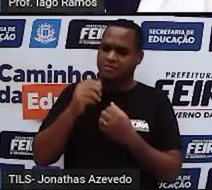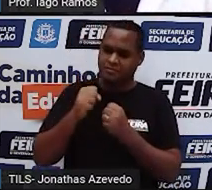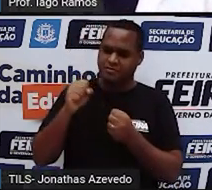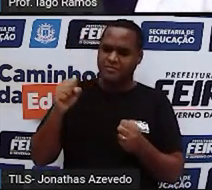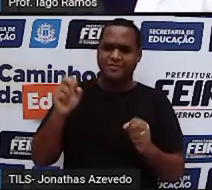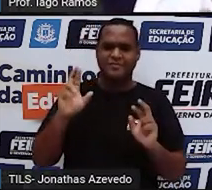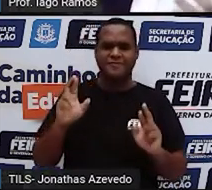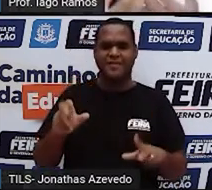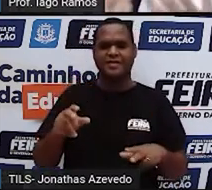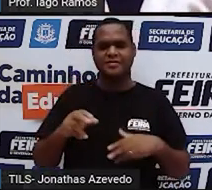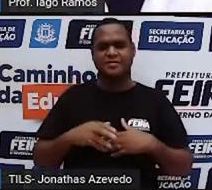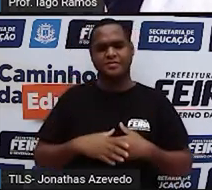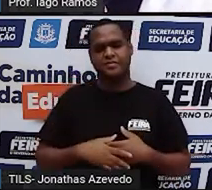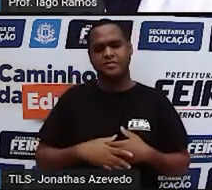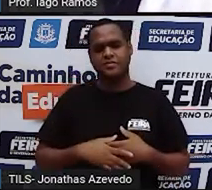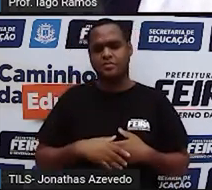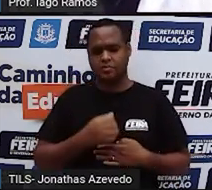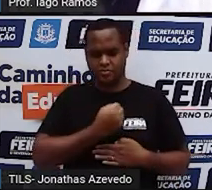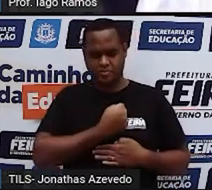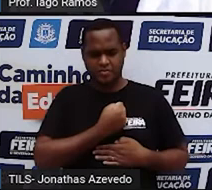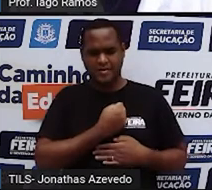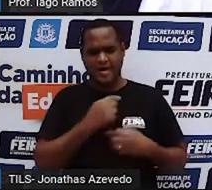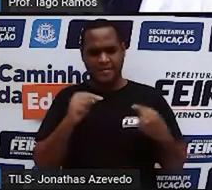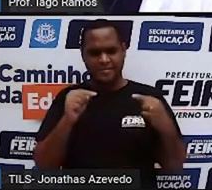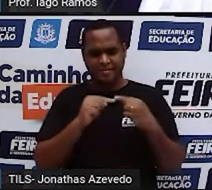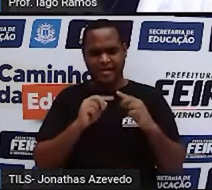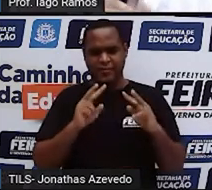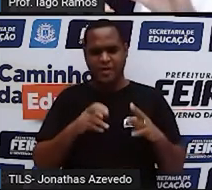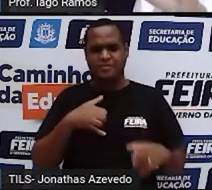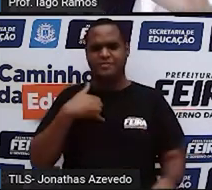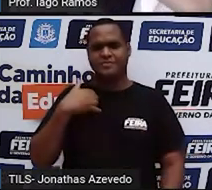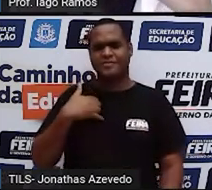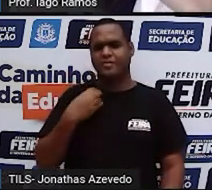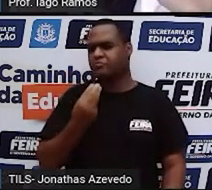aqui, professor. Como é que esse número vai ser a minha idade?